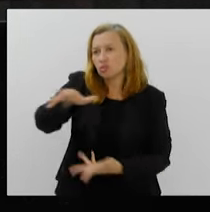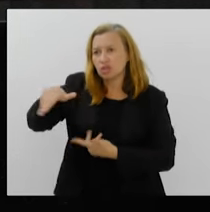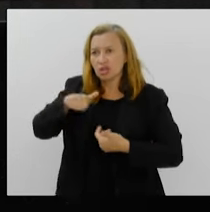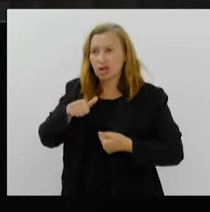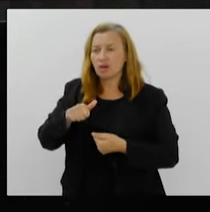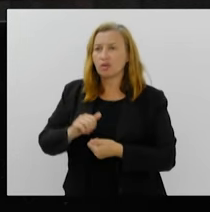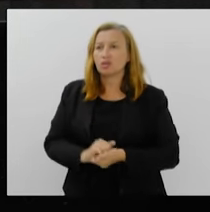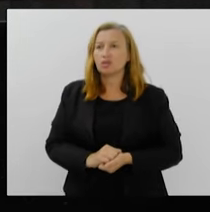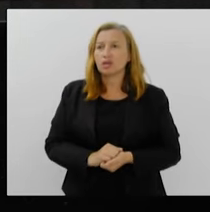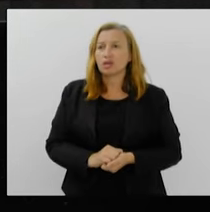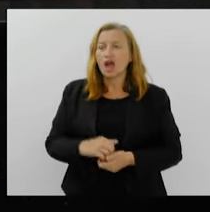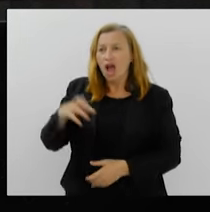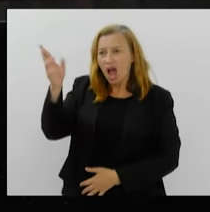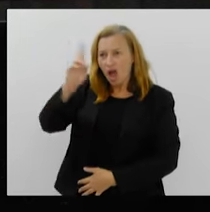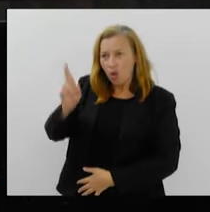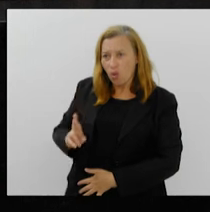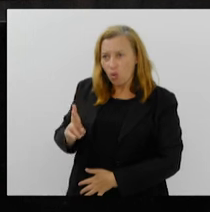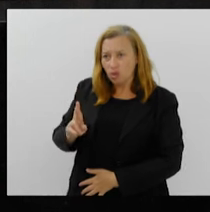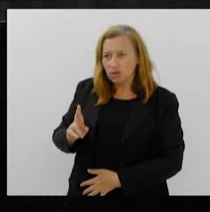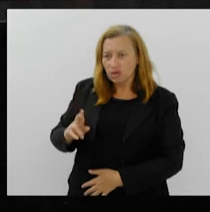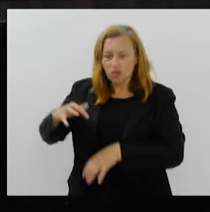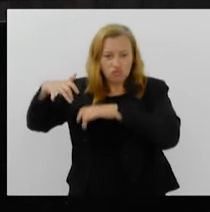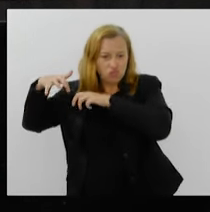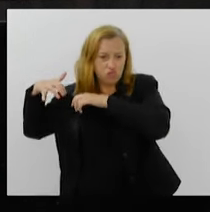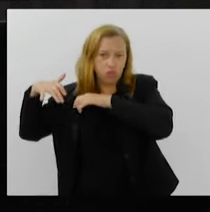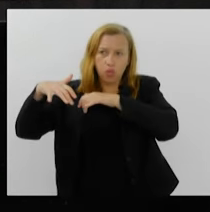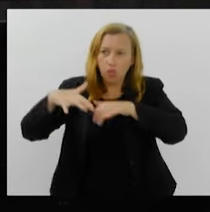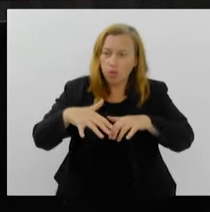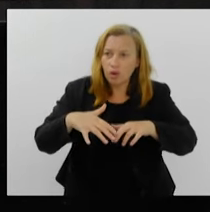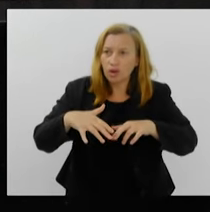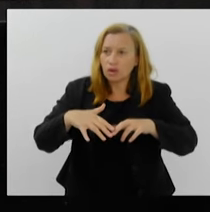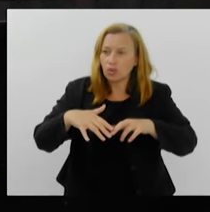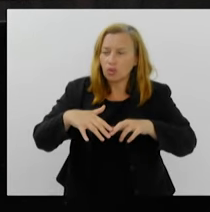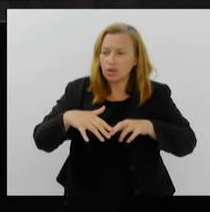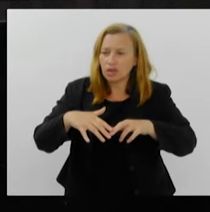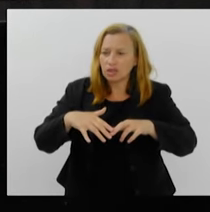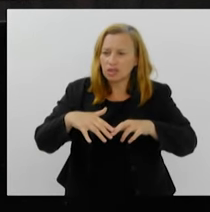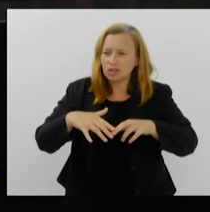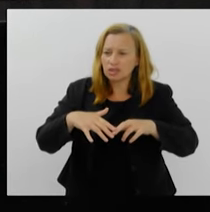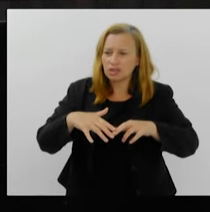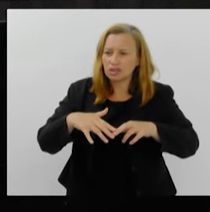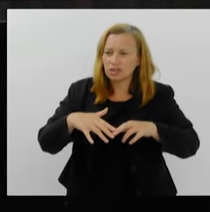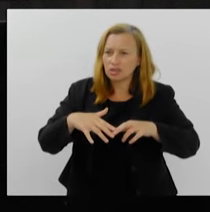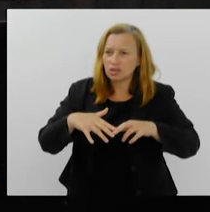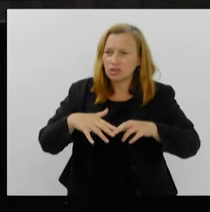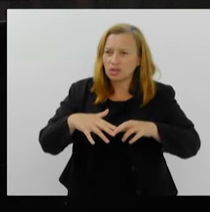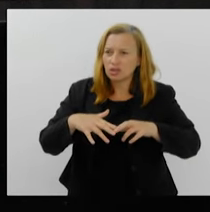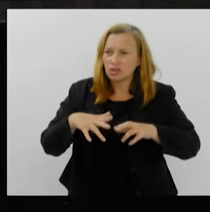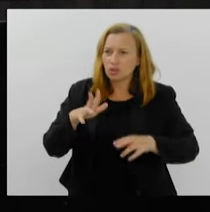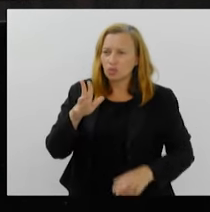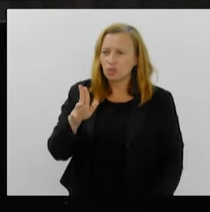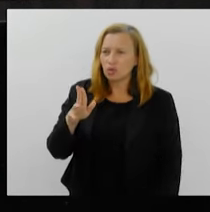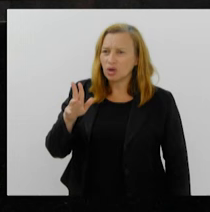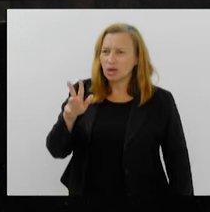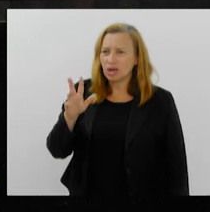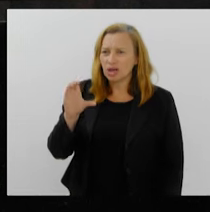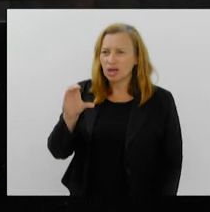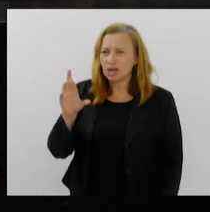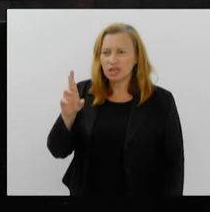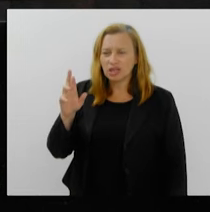A Rússia invadiu a Ucrânia e continua em guerra, em massacre acontecendo,